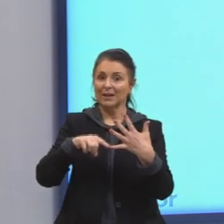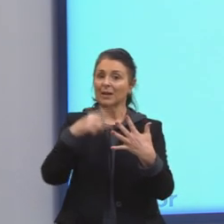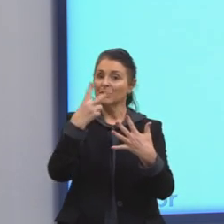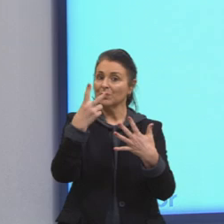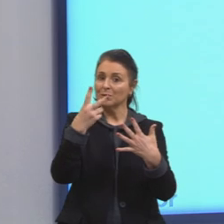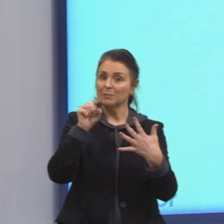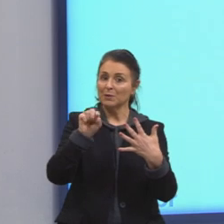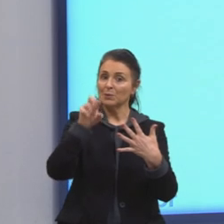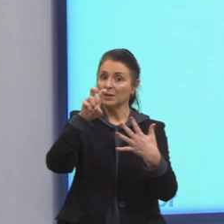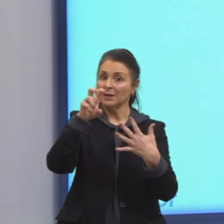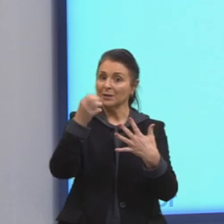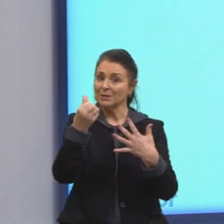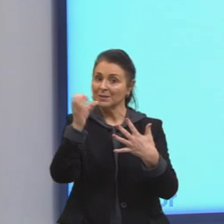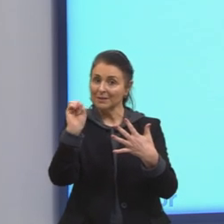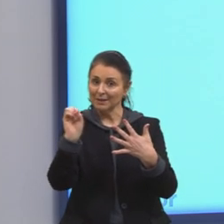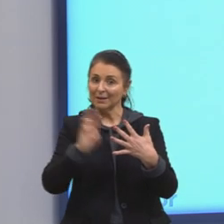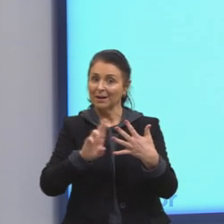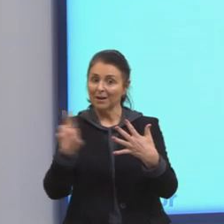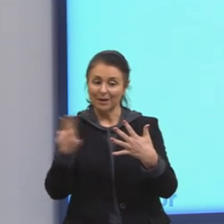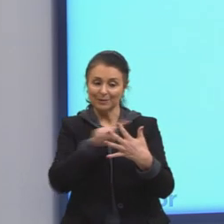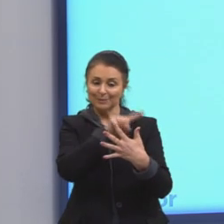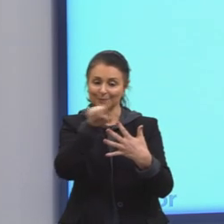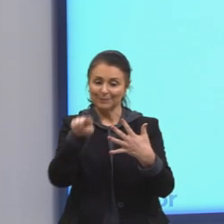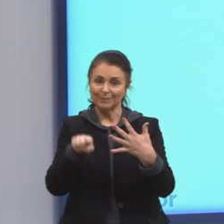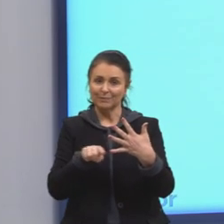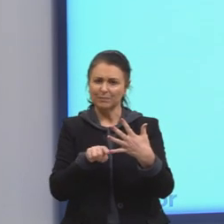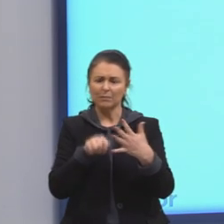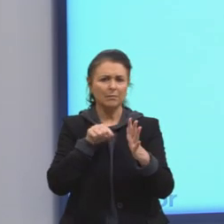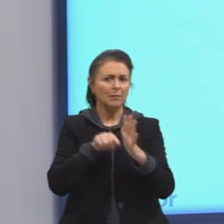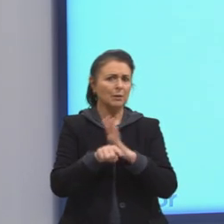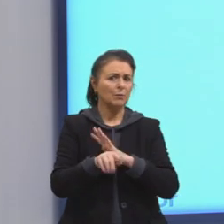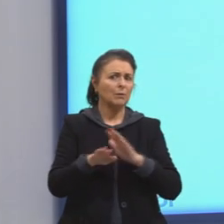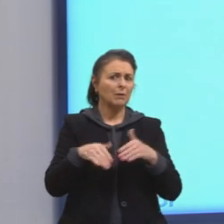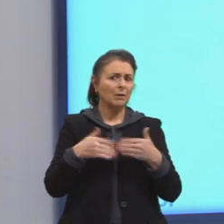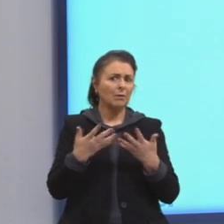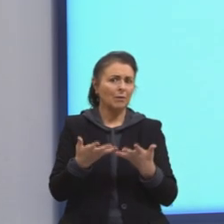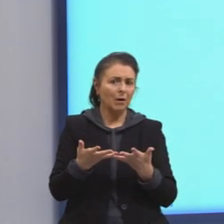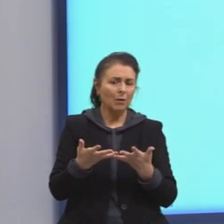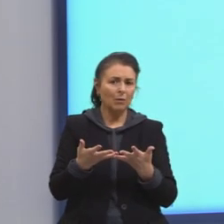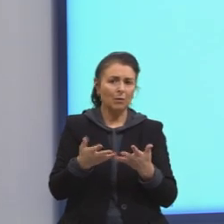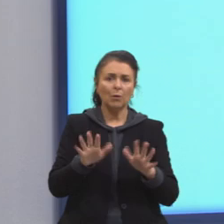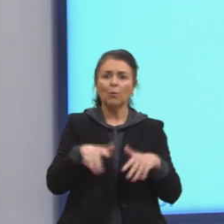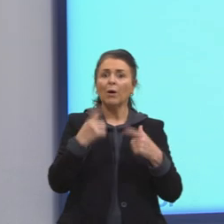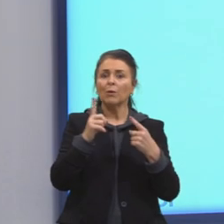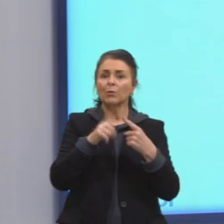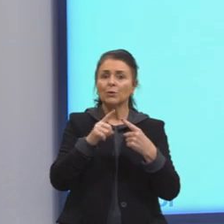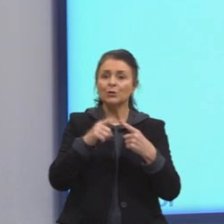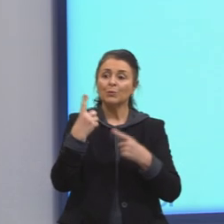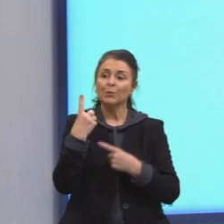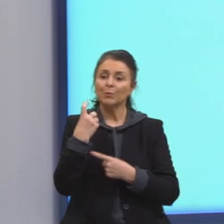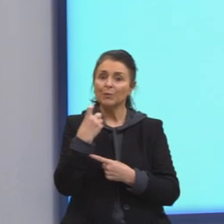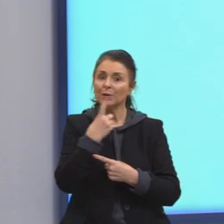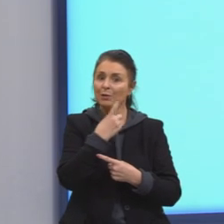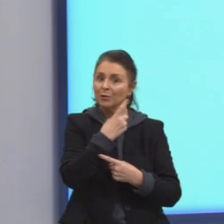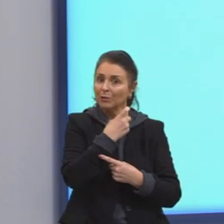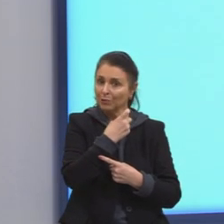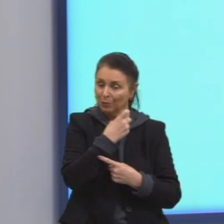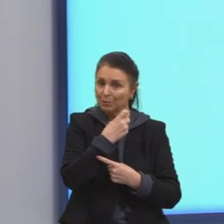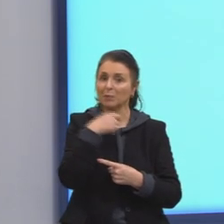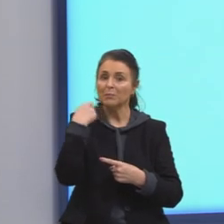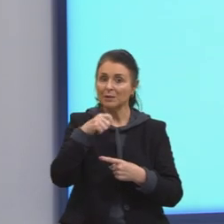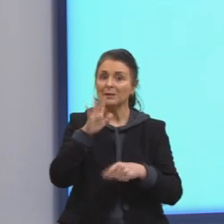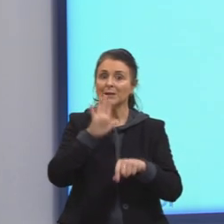.560. Qual era a pergunta mesmo que nós tínhamos? Qual o tipo de perfume que deverá ter maior reposição,